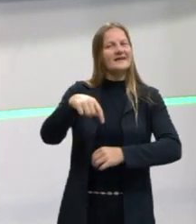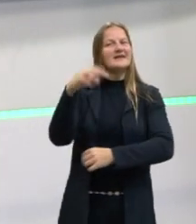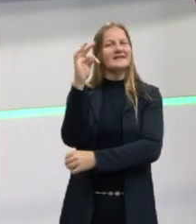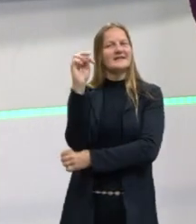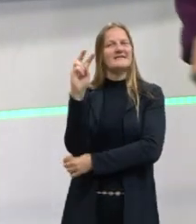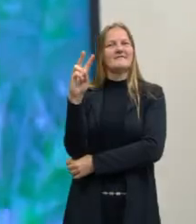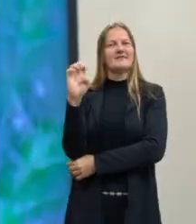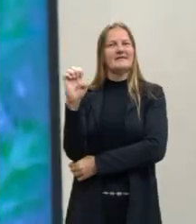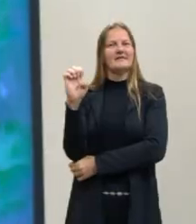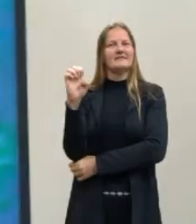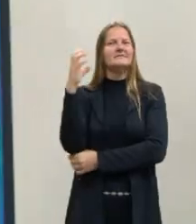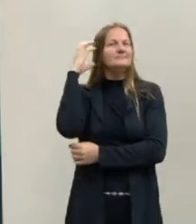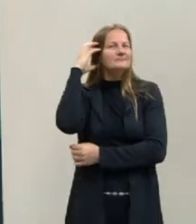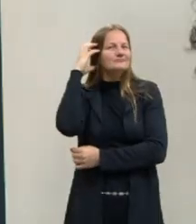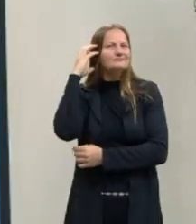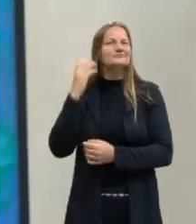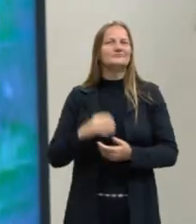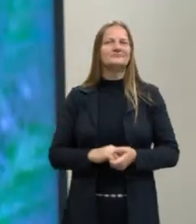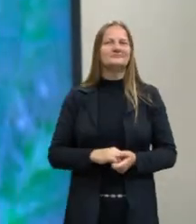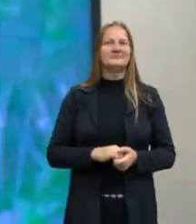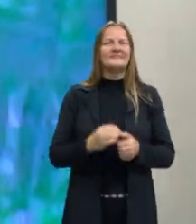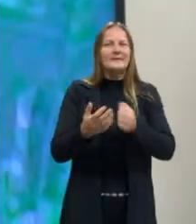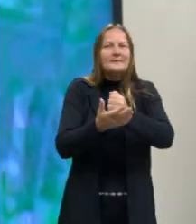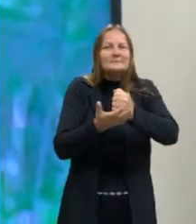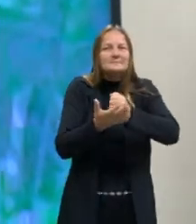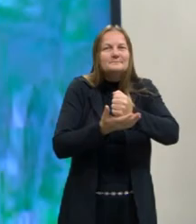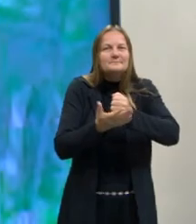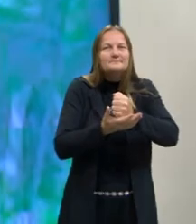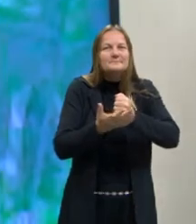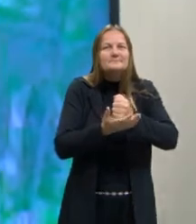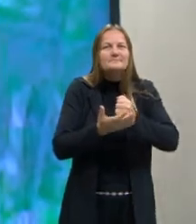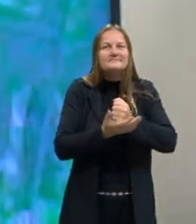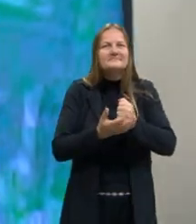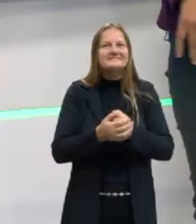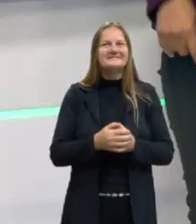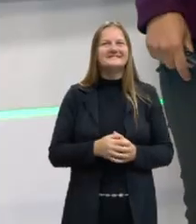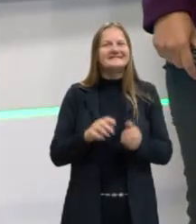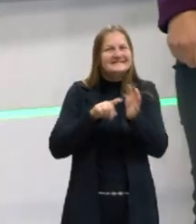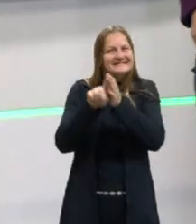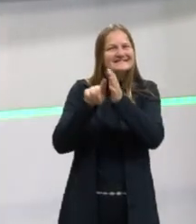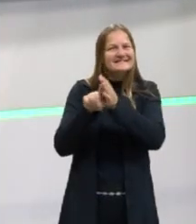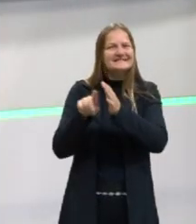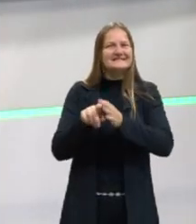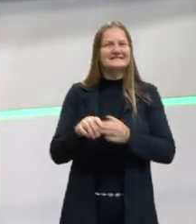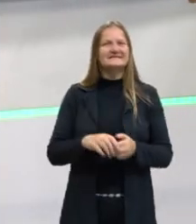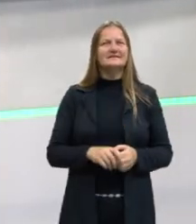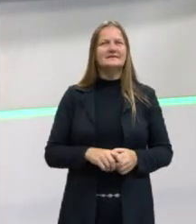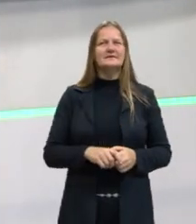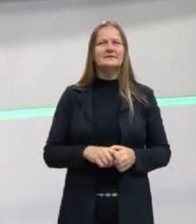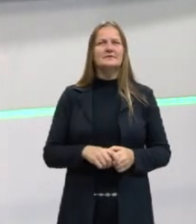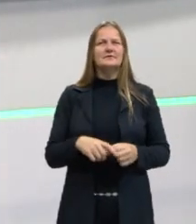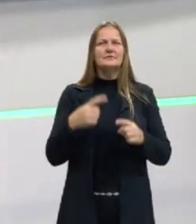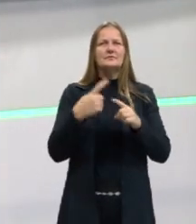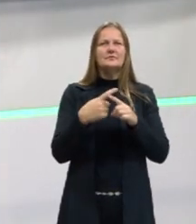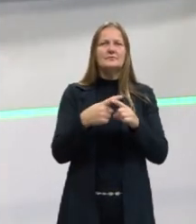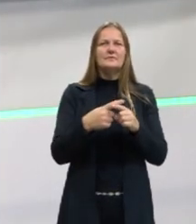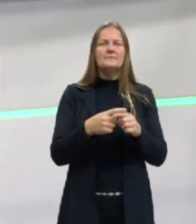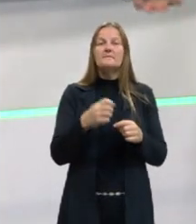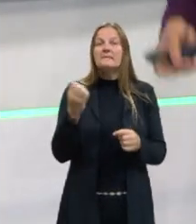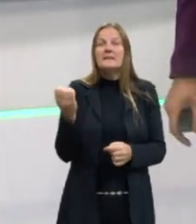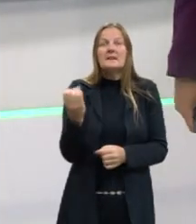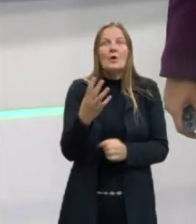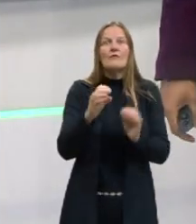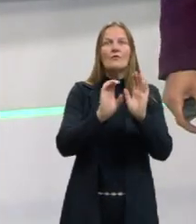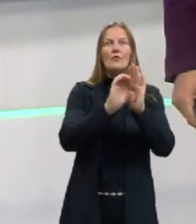Né, O máximo é isso, básico, né? Não vou também estar te expondo. Tá, gente? Então, é como se fosse um novo